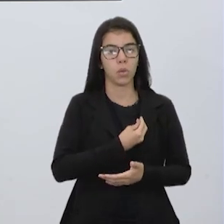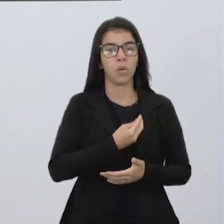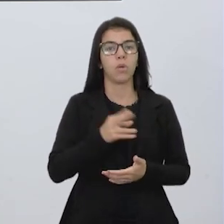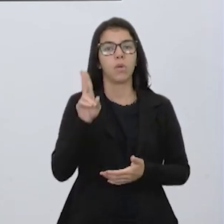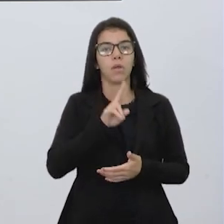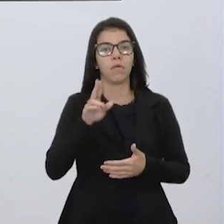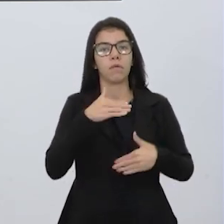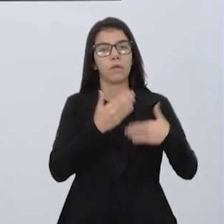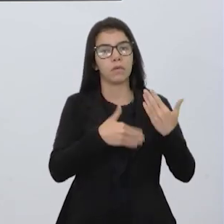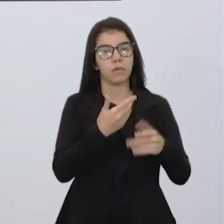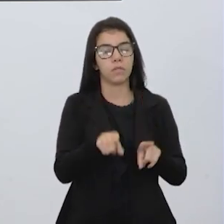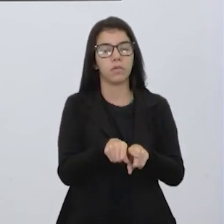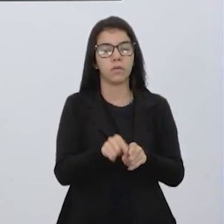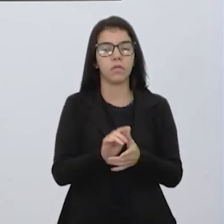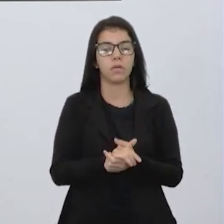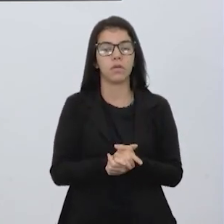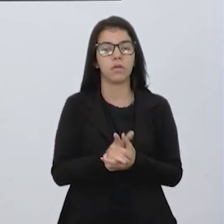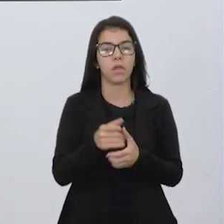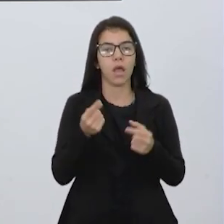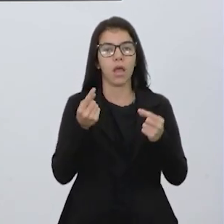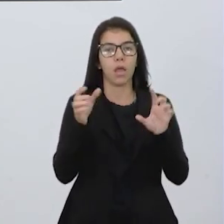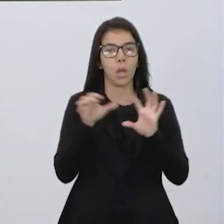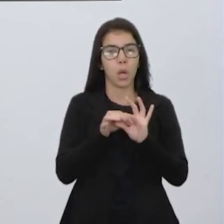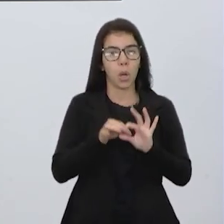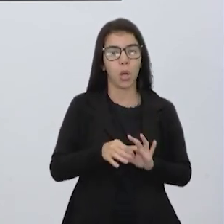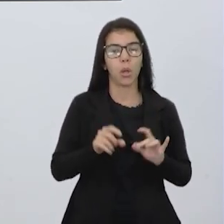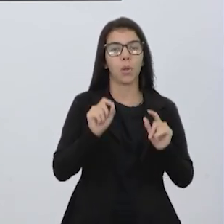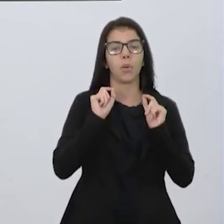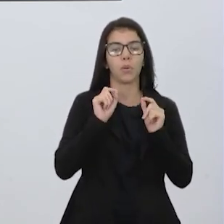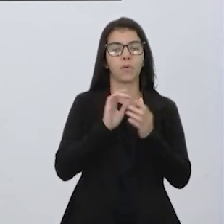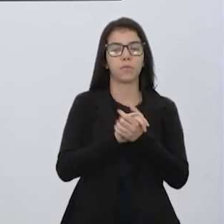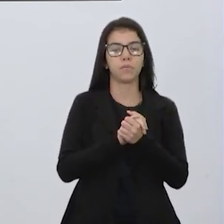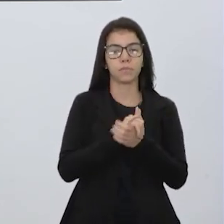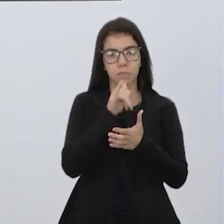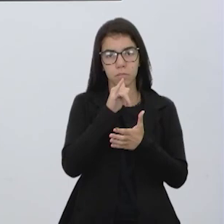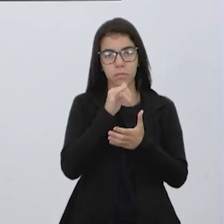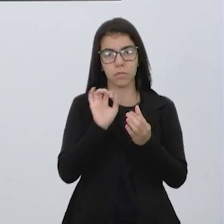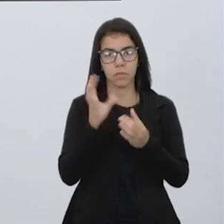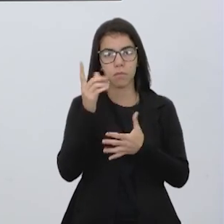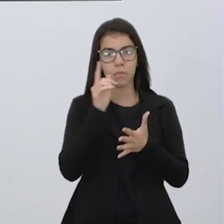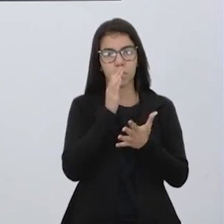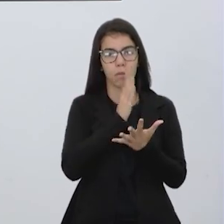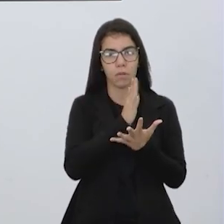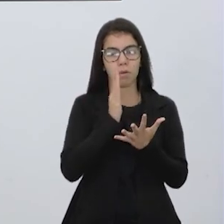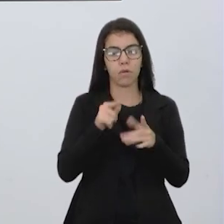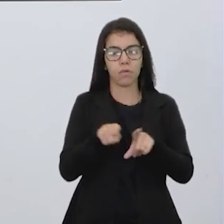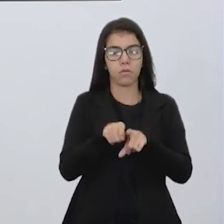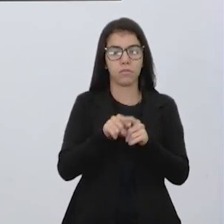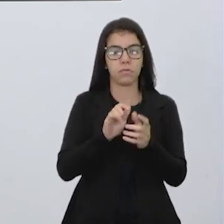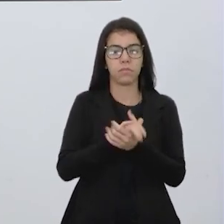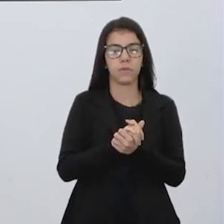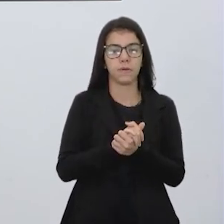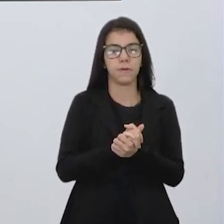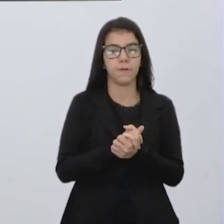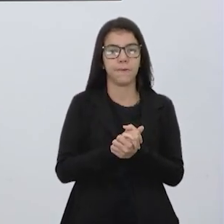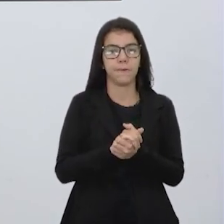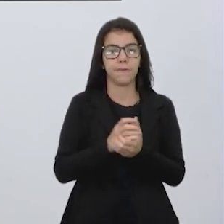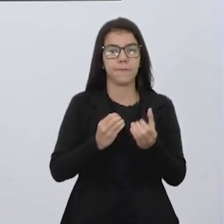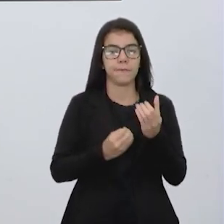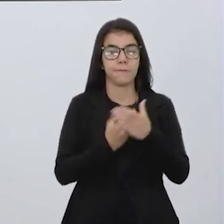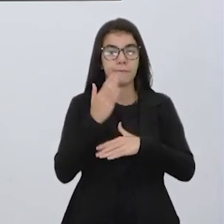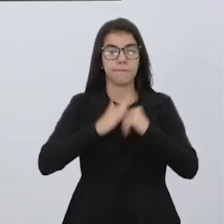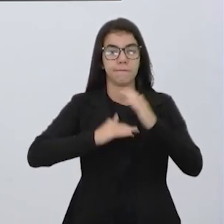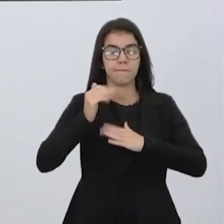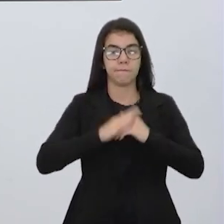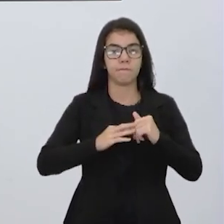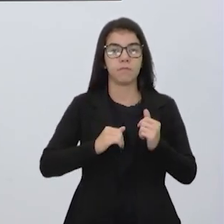e está atrelada a toda uma linha do tempo, vamos pensar assim, né? Vem toda uma linha de produção para que